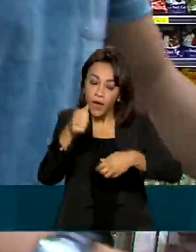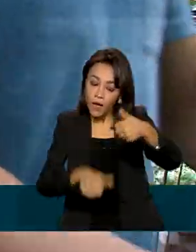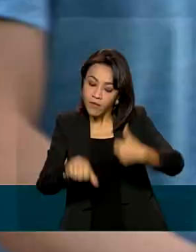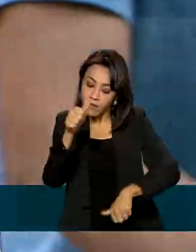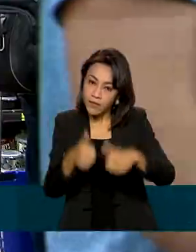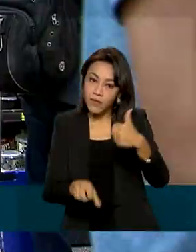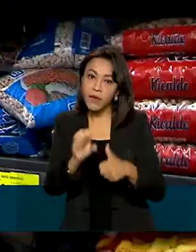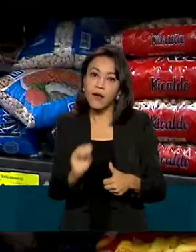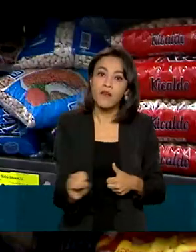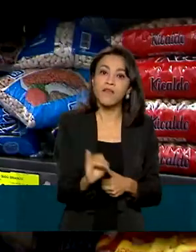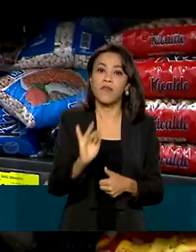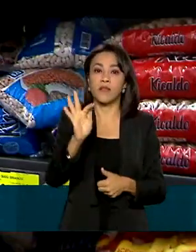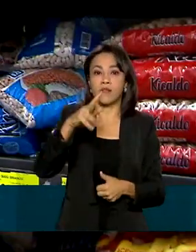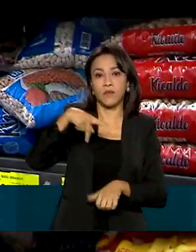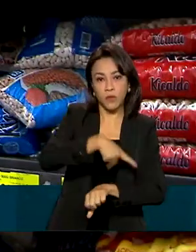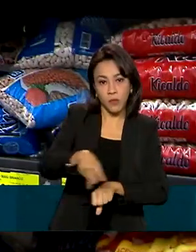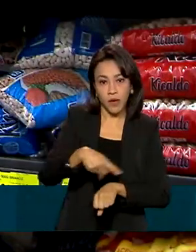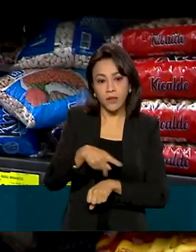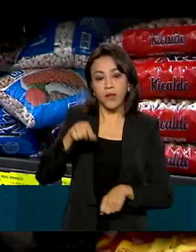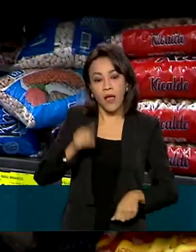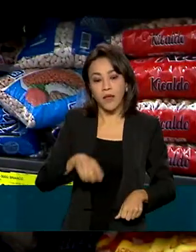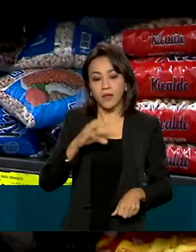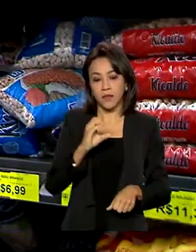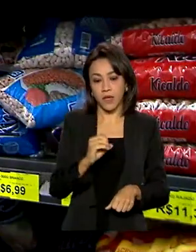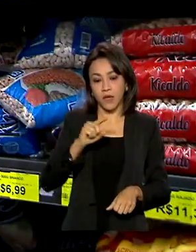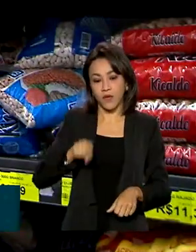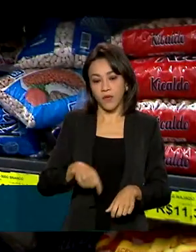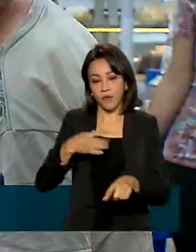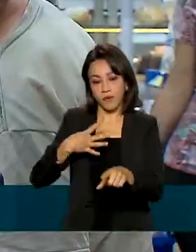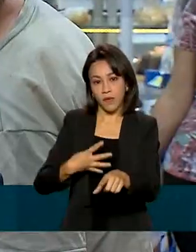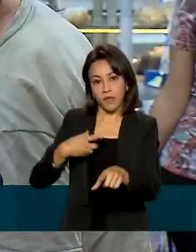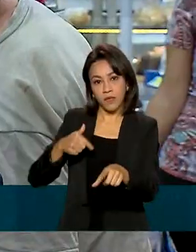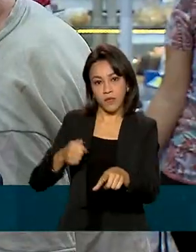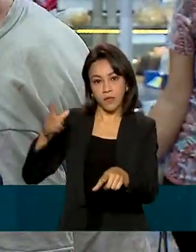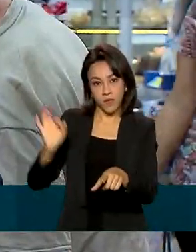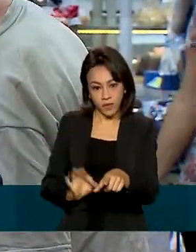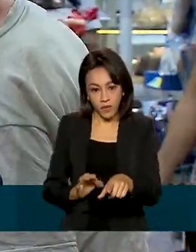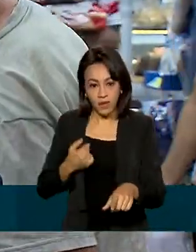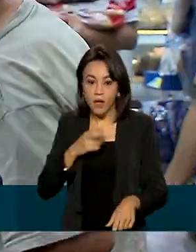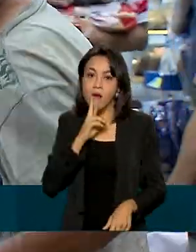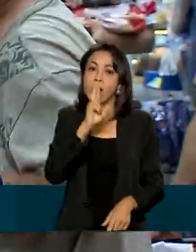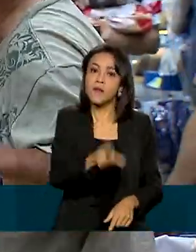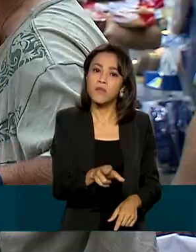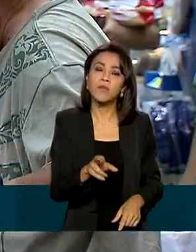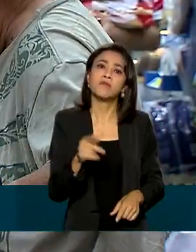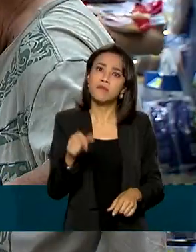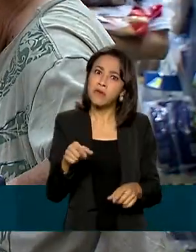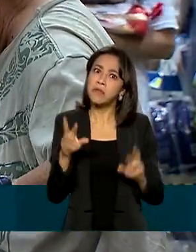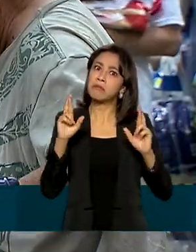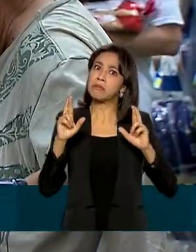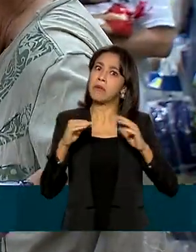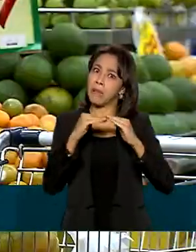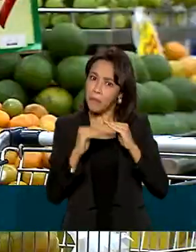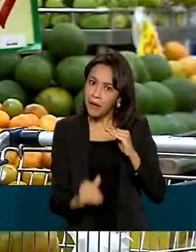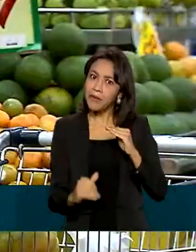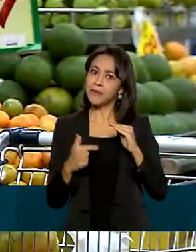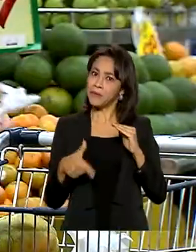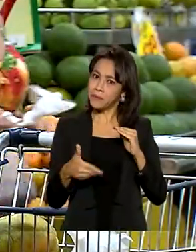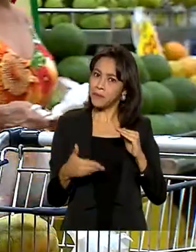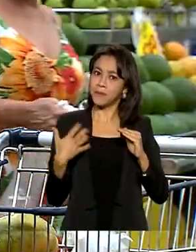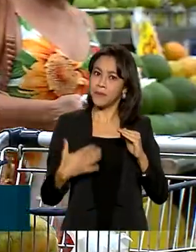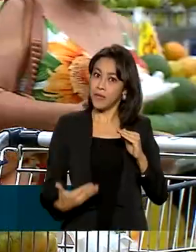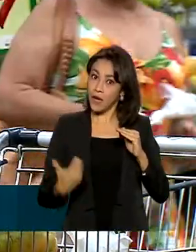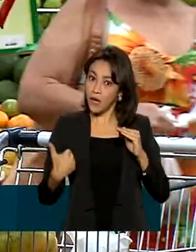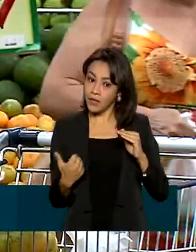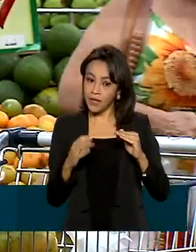oficial do país, ficou em 0,47%. O resultado veio abaixo da expectativa do mercado, que era de